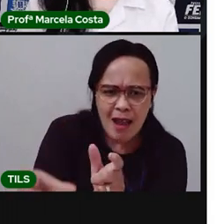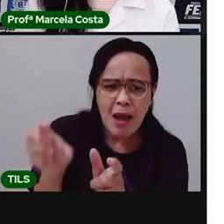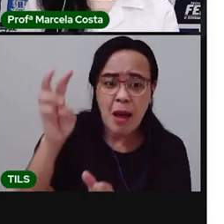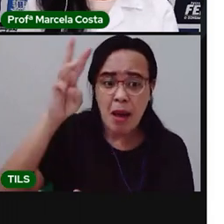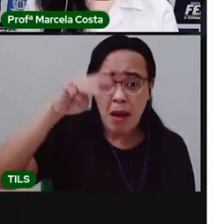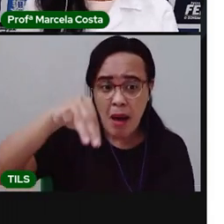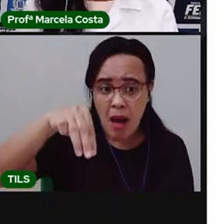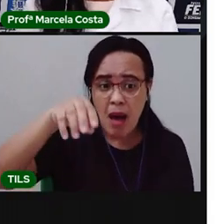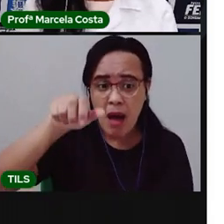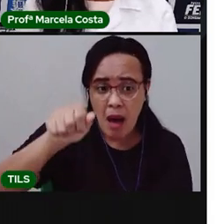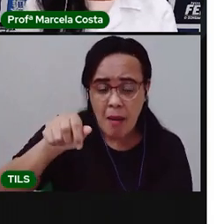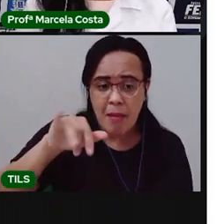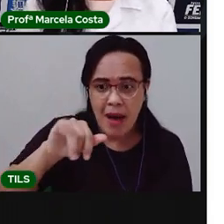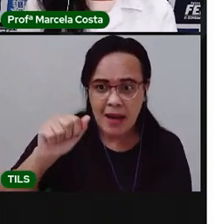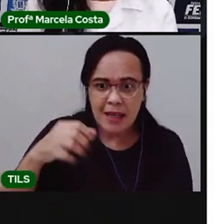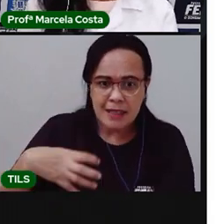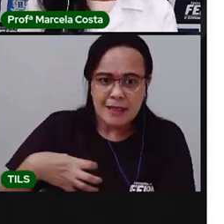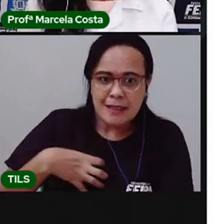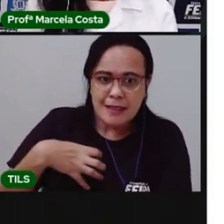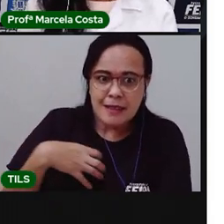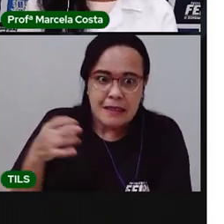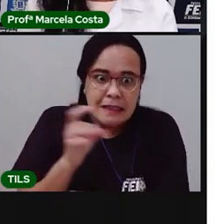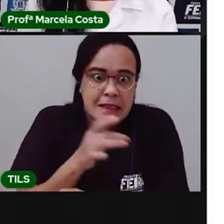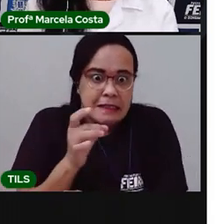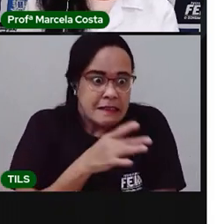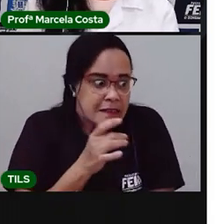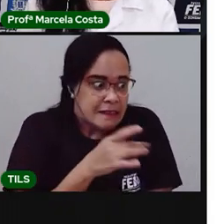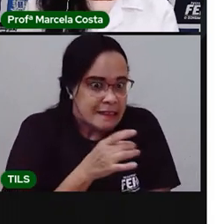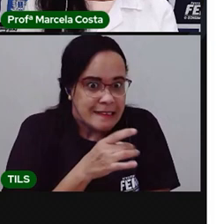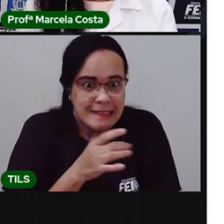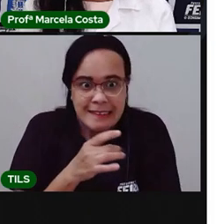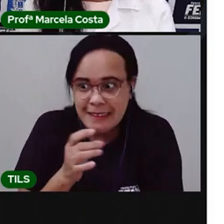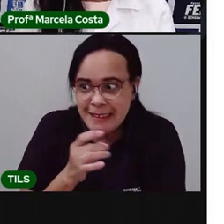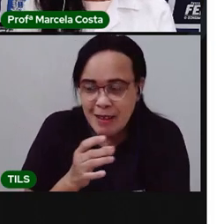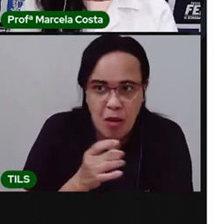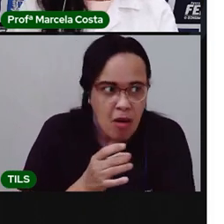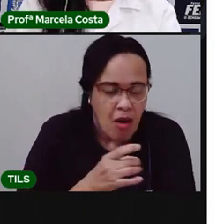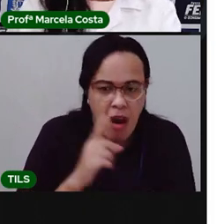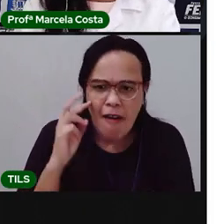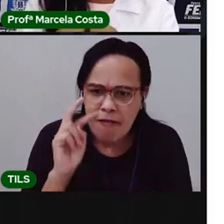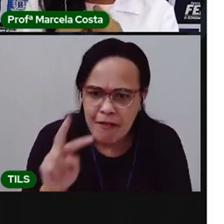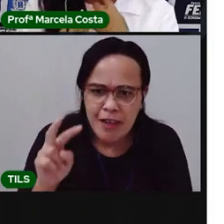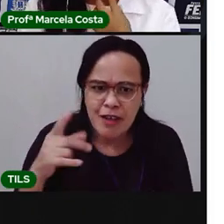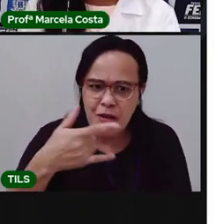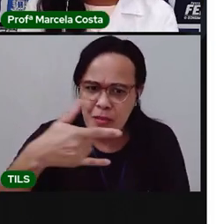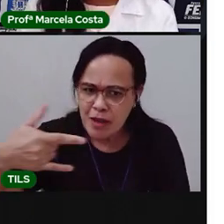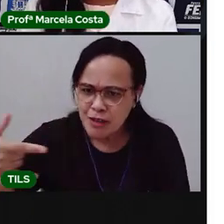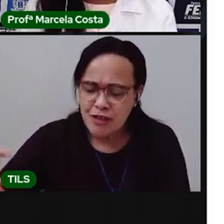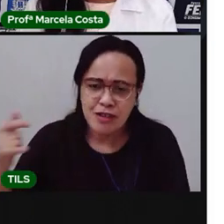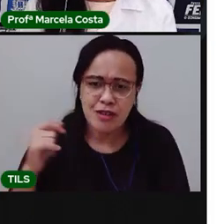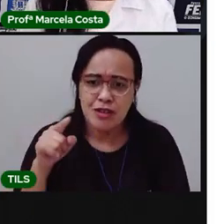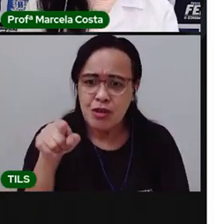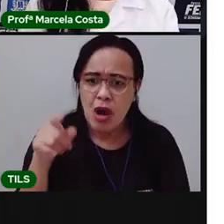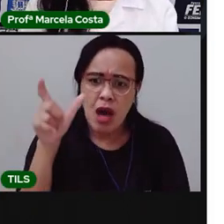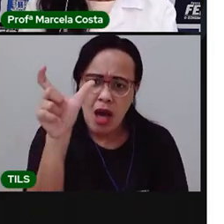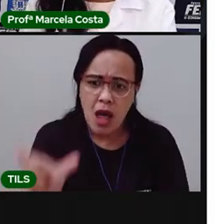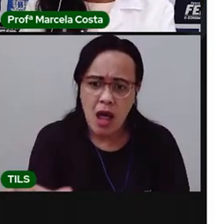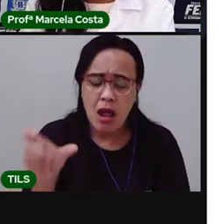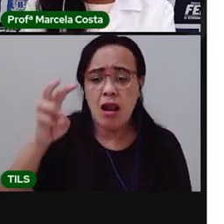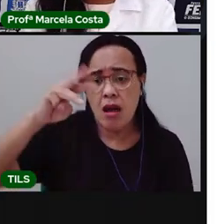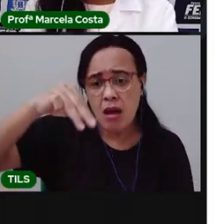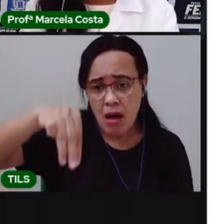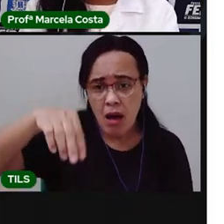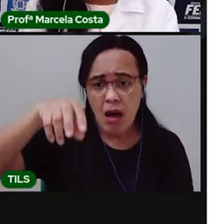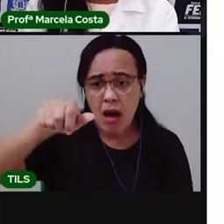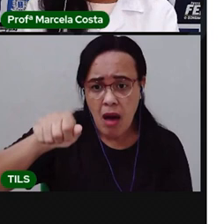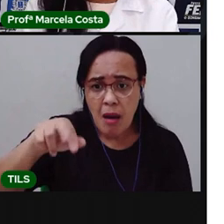Será que essa pessoa que estava ali, né? O peixinho, vendo Maria ali naquela aflição, na hora